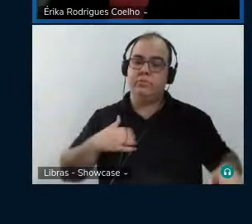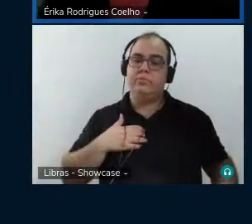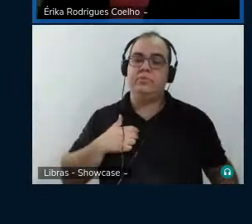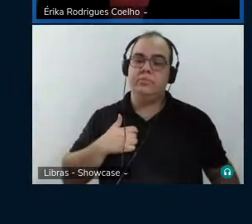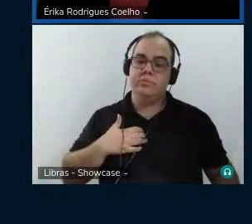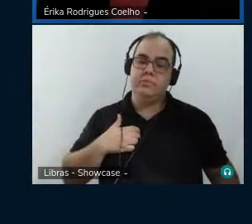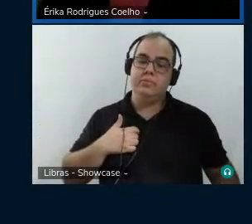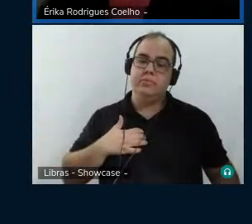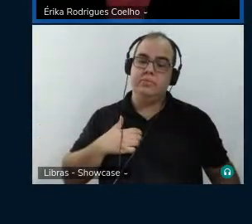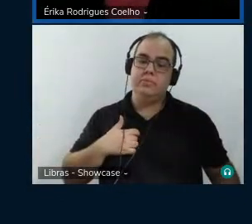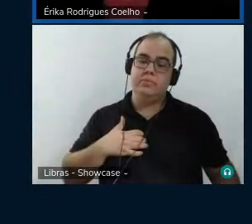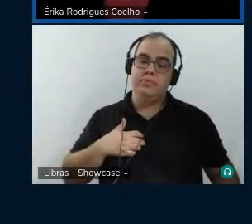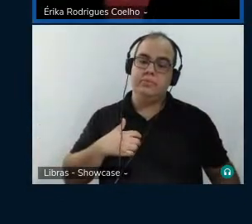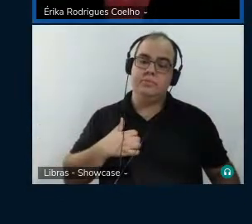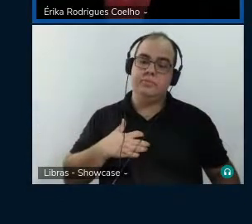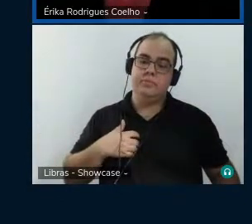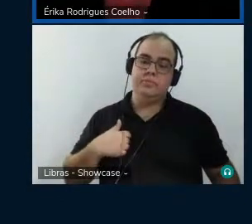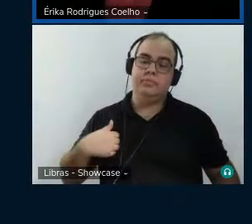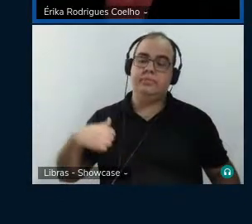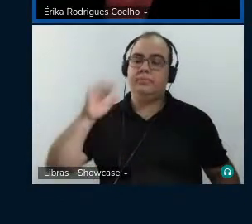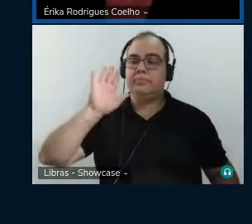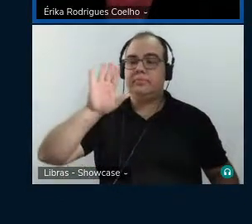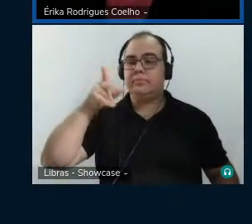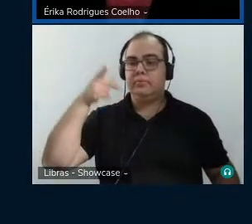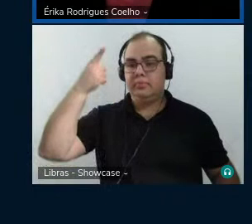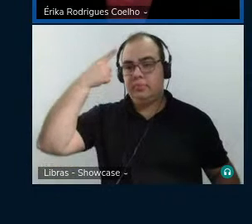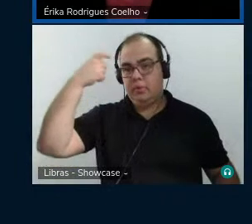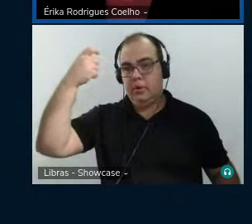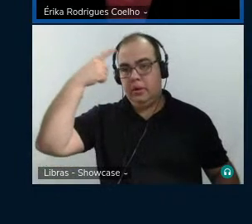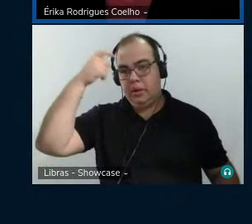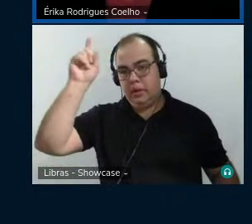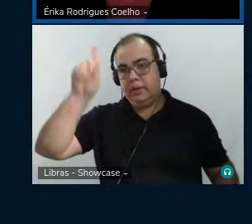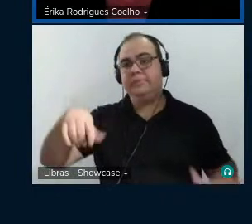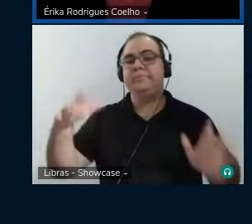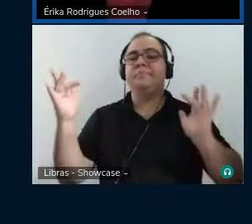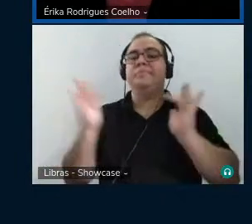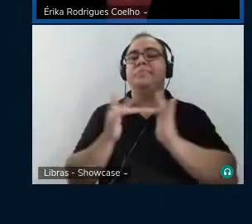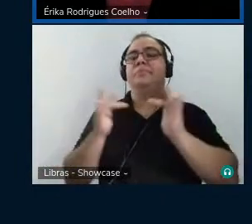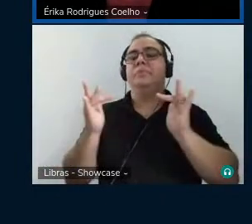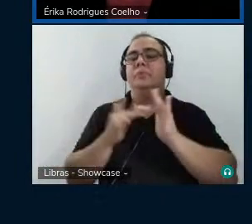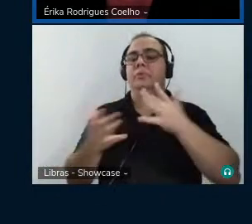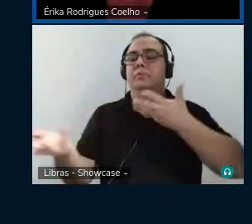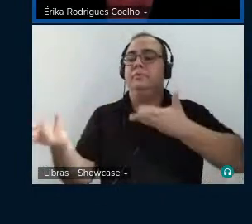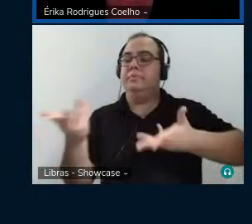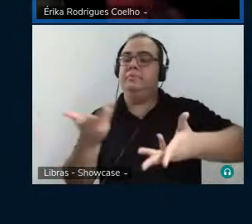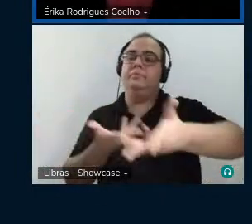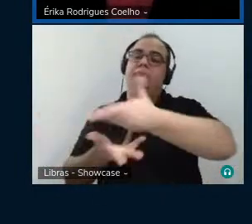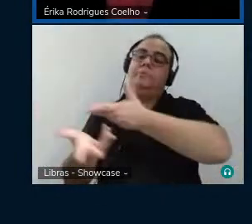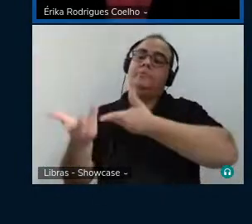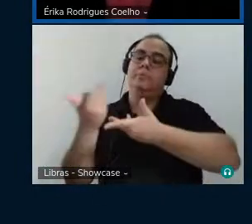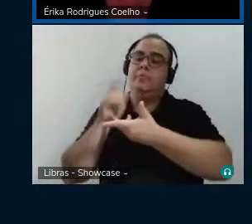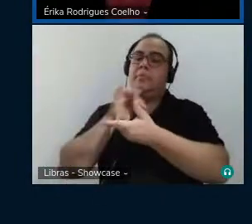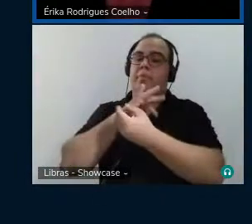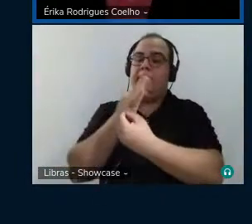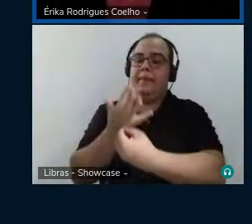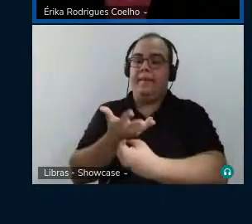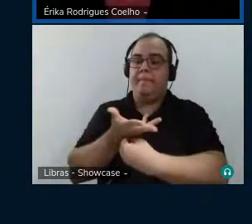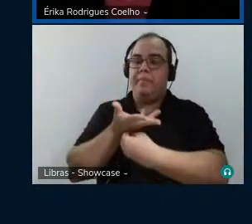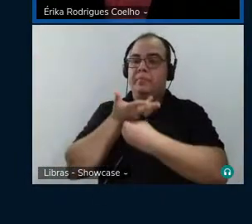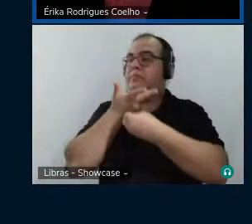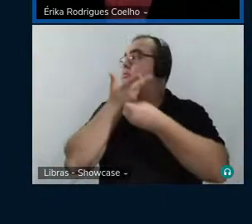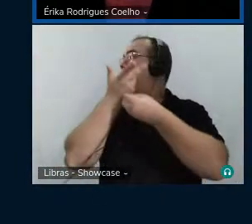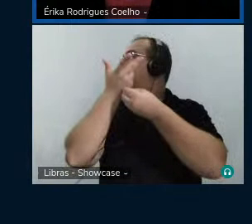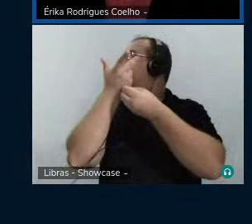arte urbana. A ideia era justamente promover essa interação na realização de uma obra, né, de uma arte, uma